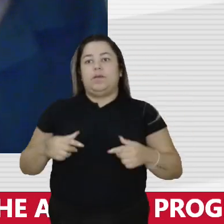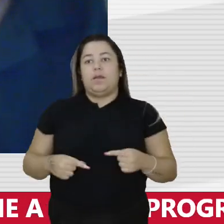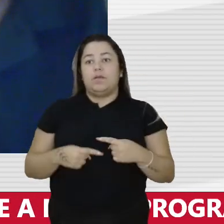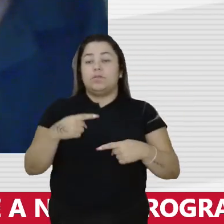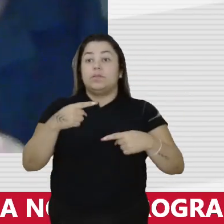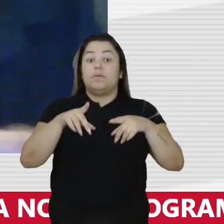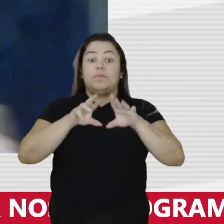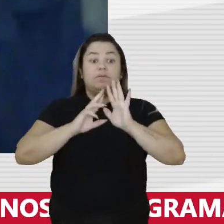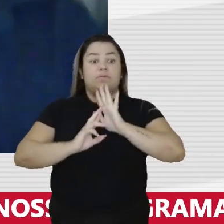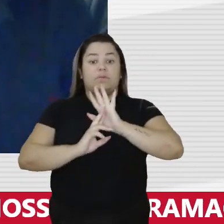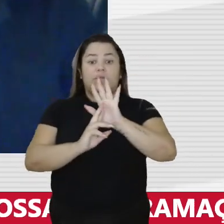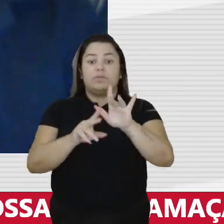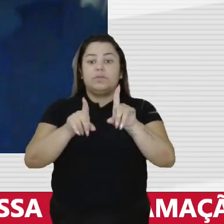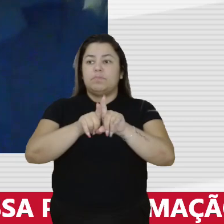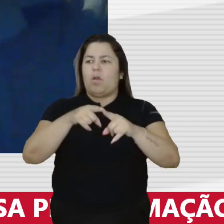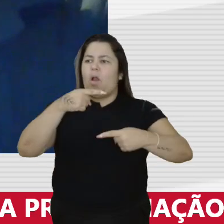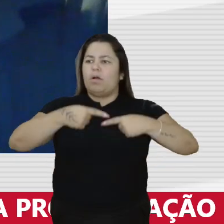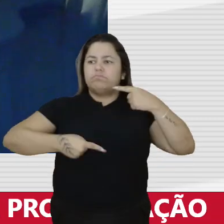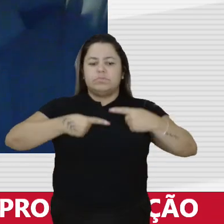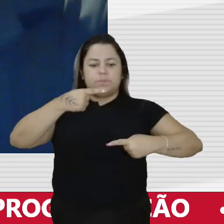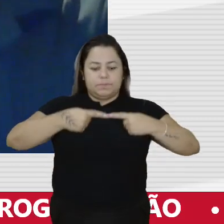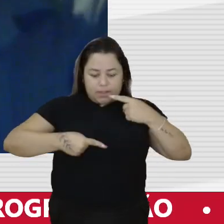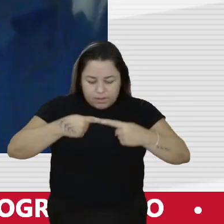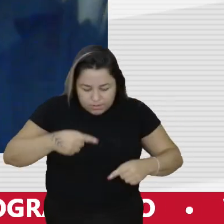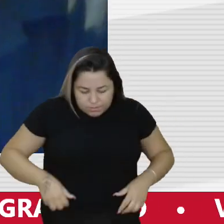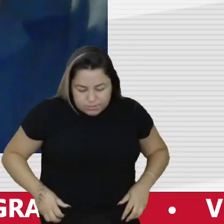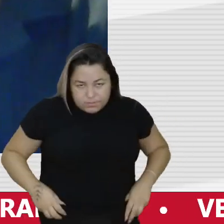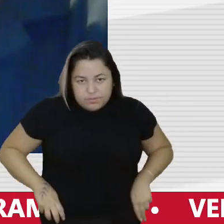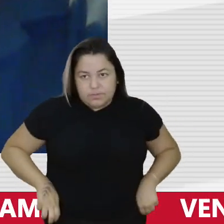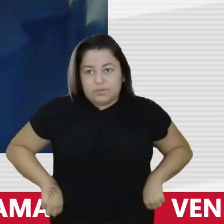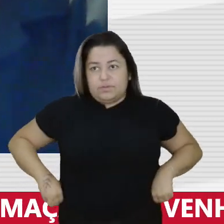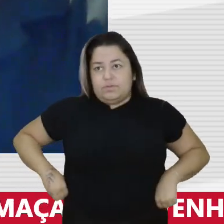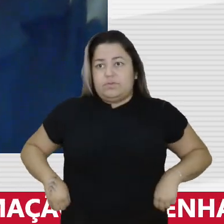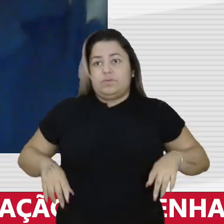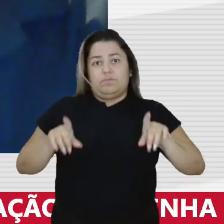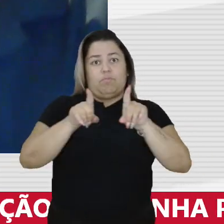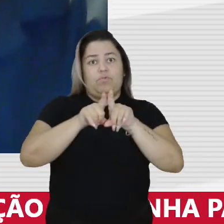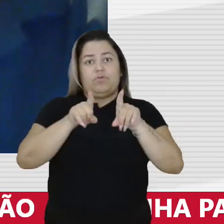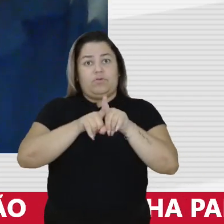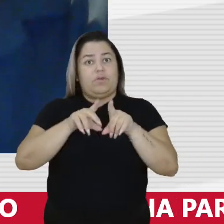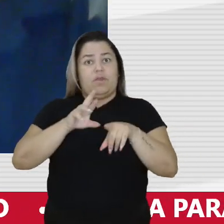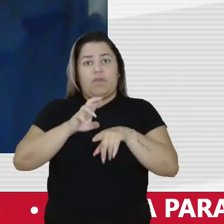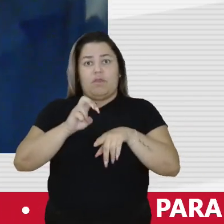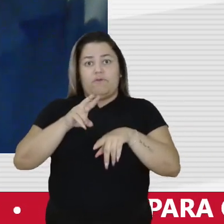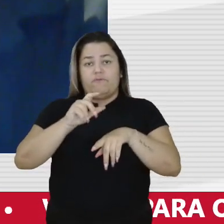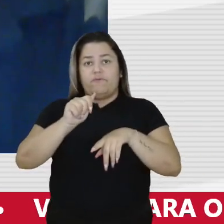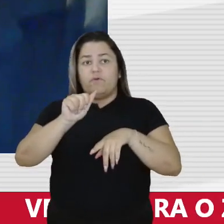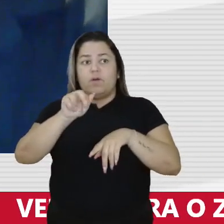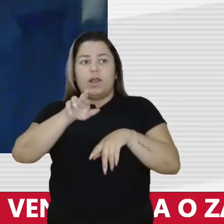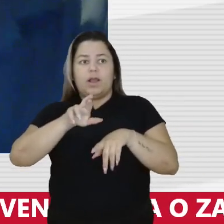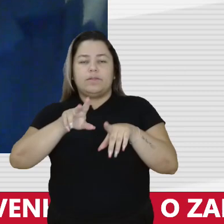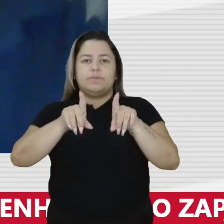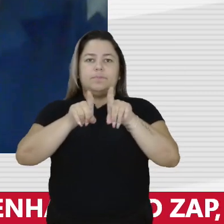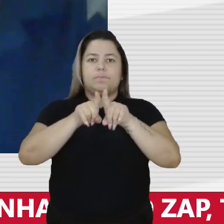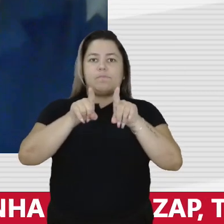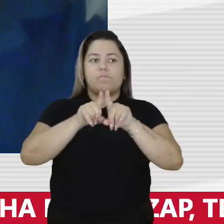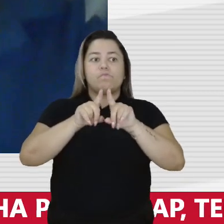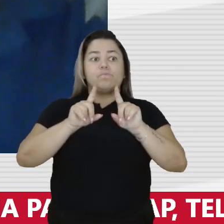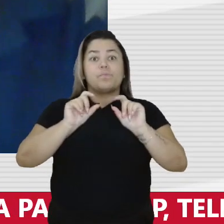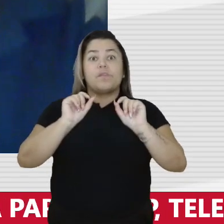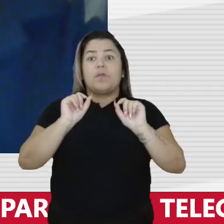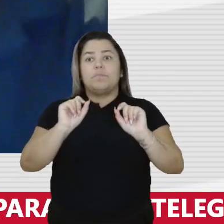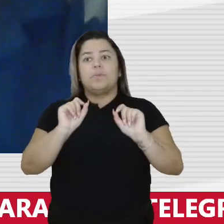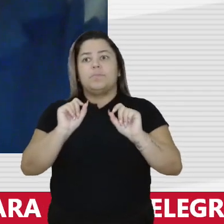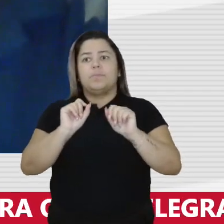essas revelações trouxeram o debate. Afinal, não está na hora de revogar a lei da anistia? Não está na hora de se fazer uma discussão e falar